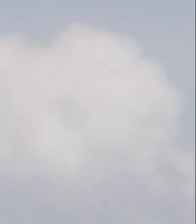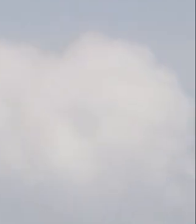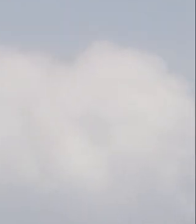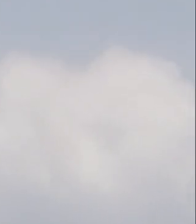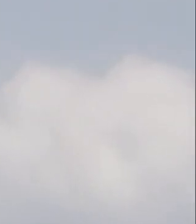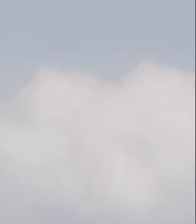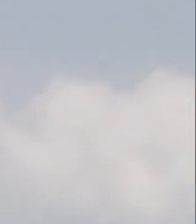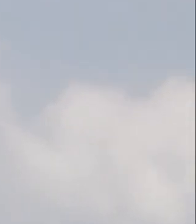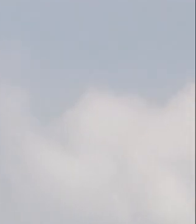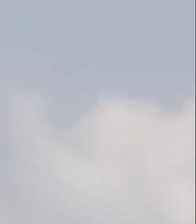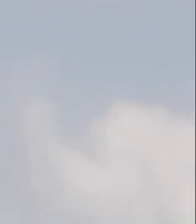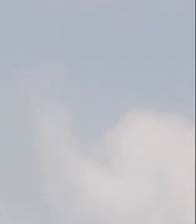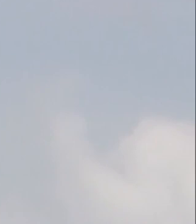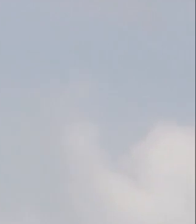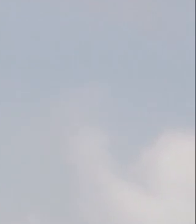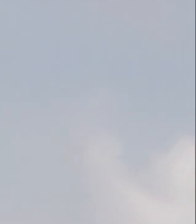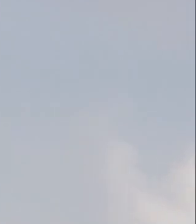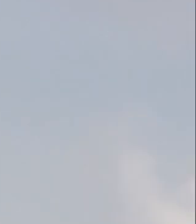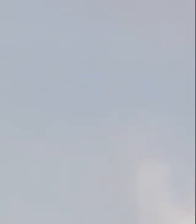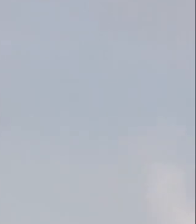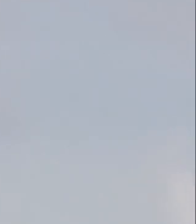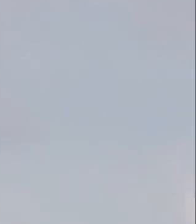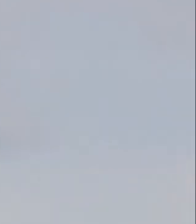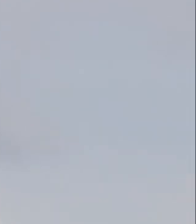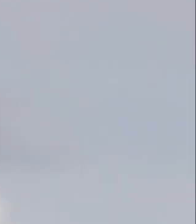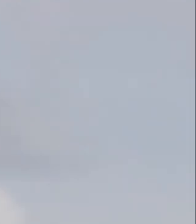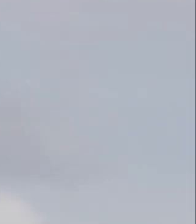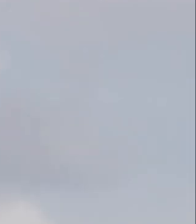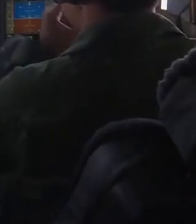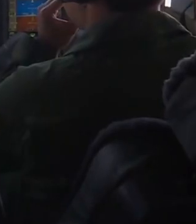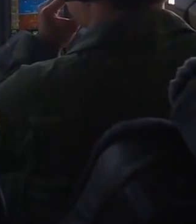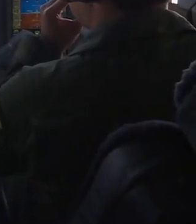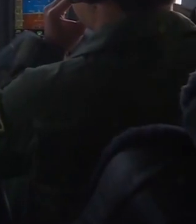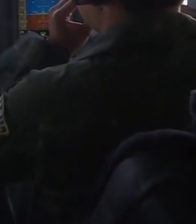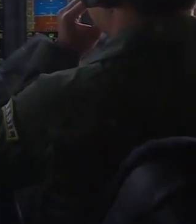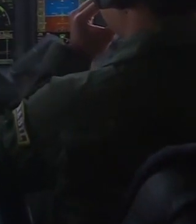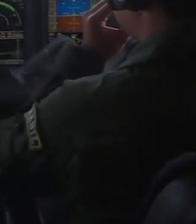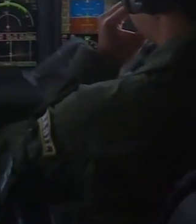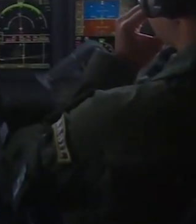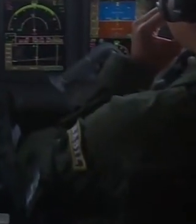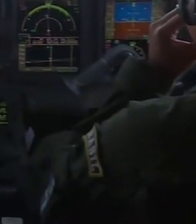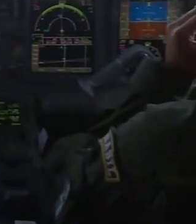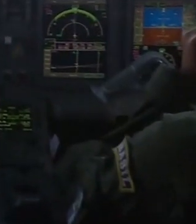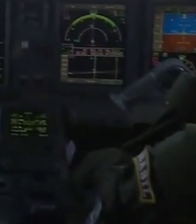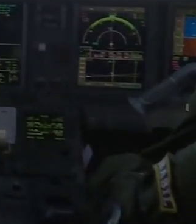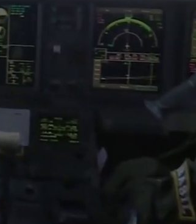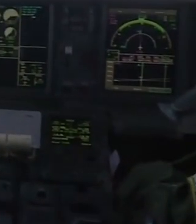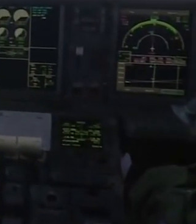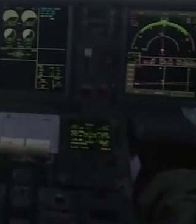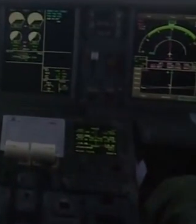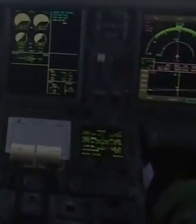Transcrição Legendas por Quintena Coelho